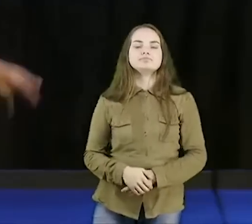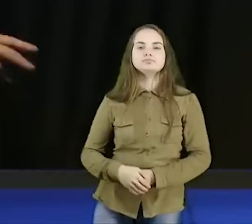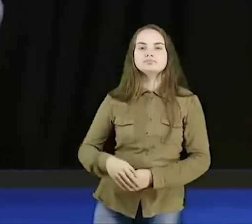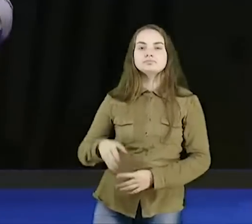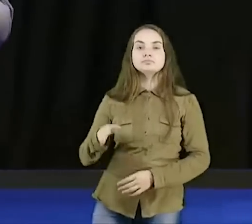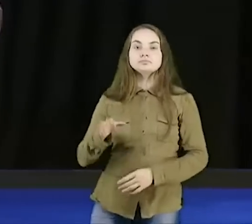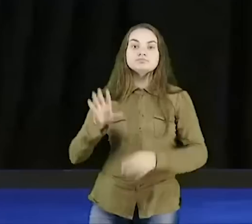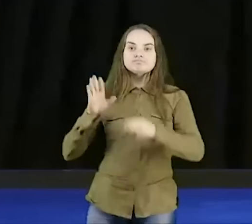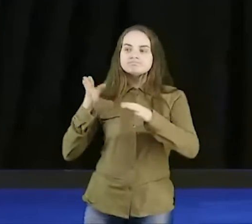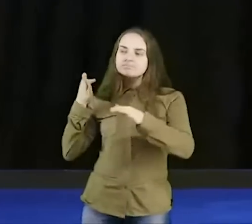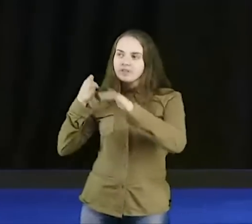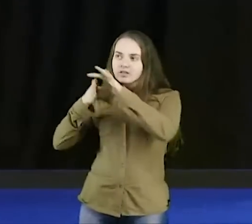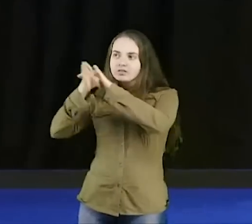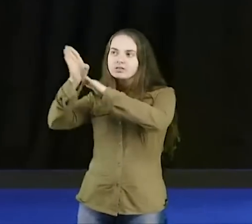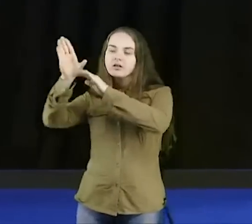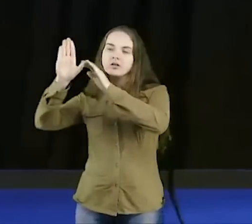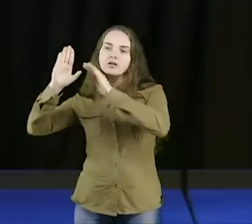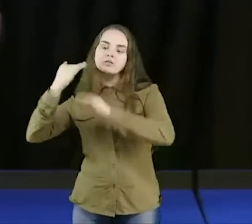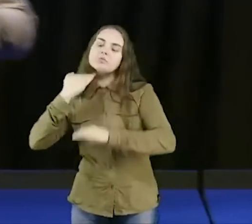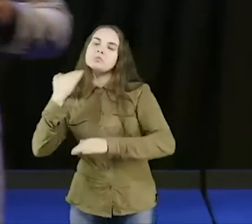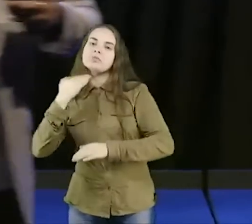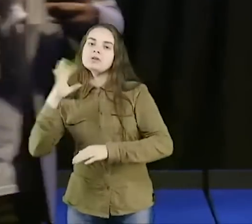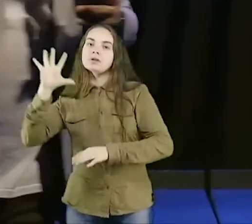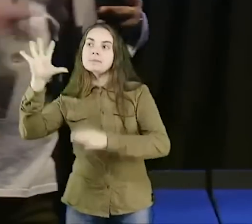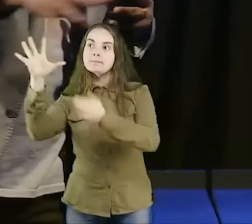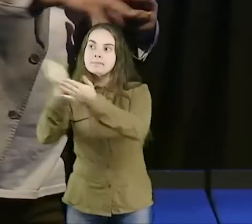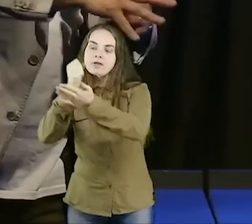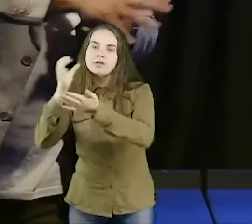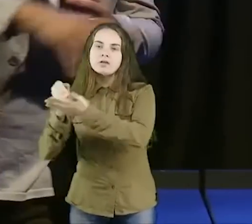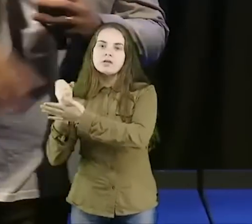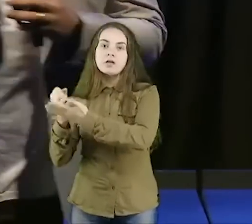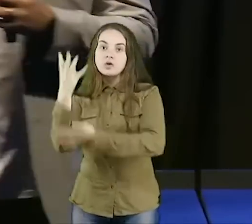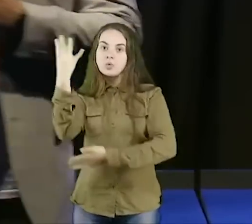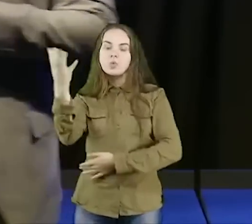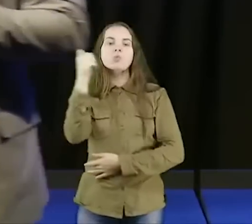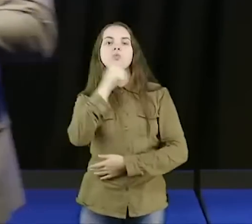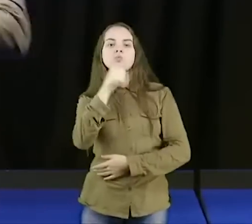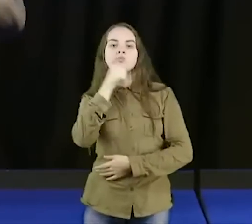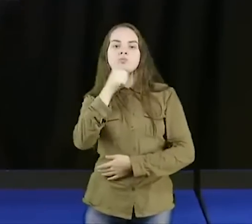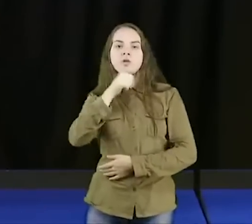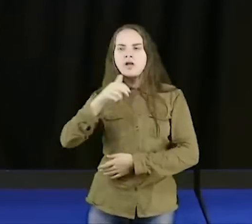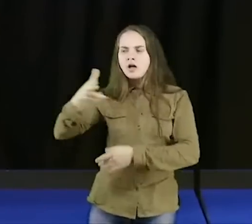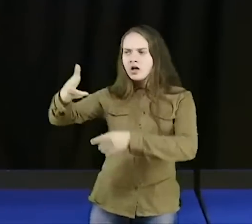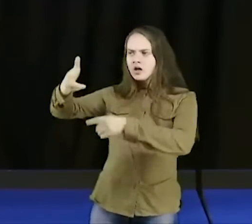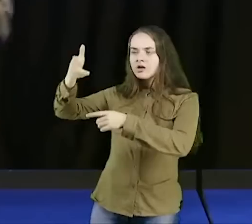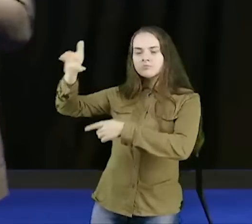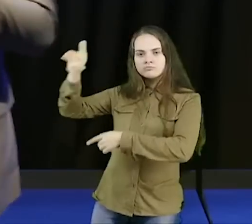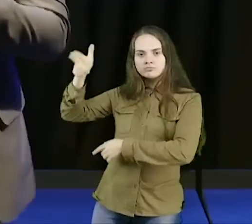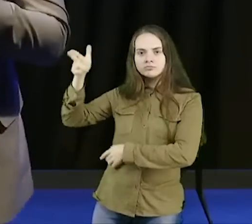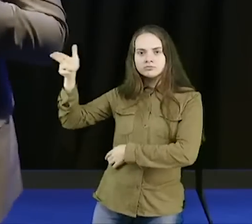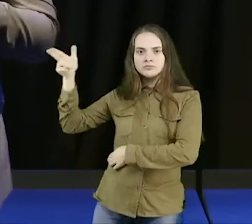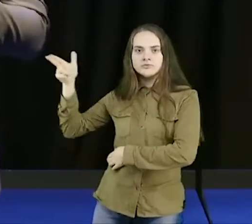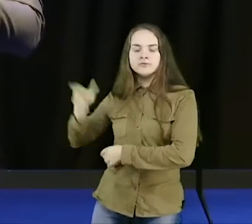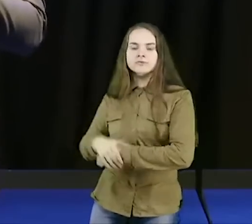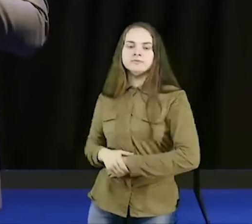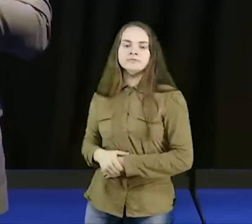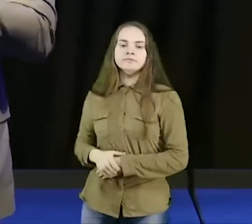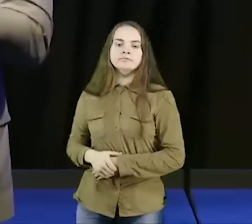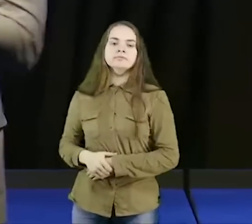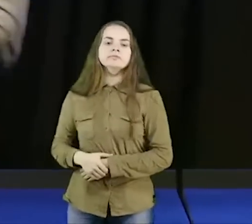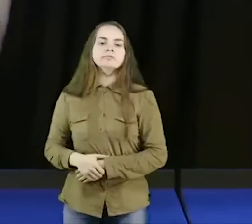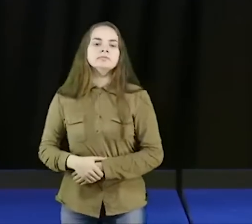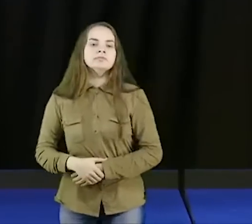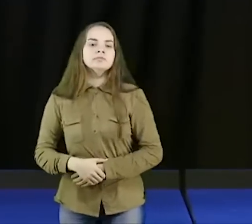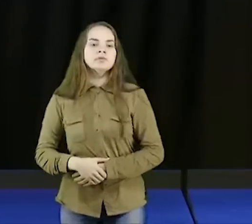bandidos entraram no banco, e pegaram quatro caixas do banco, quatro mulheres, arma na cabeça, colocaram nela coletes com